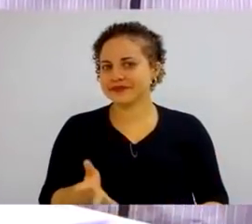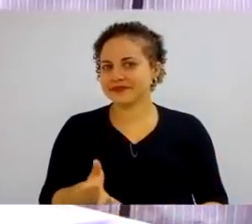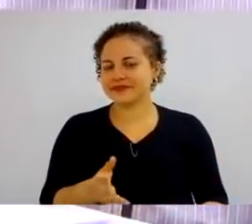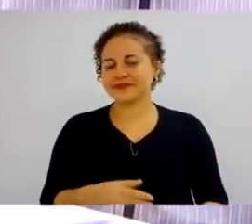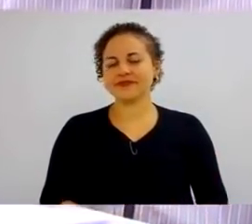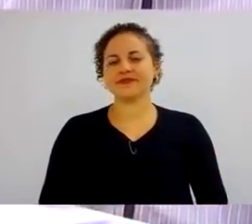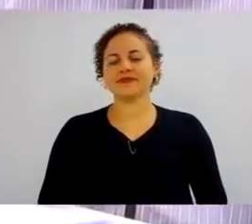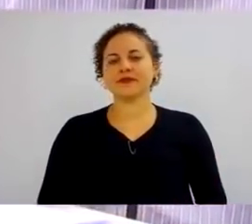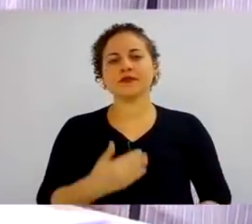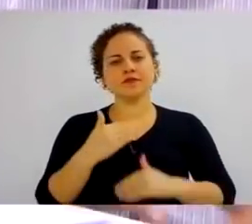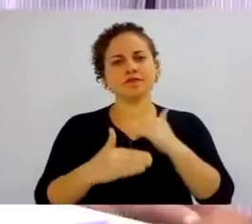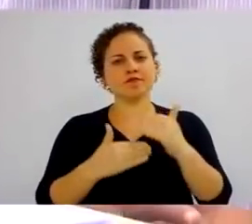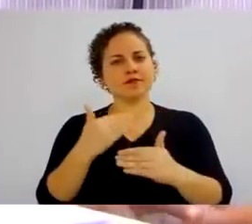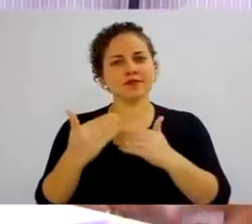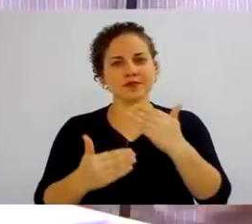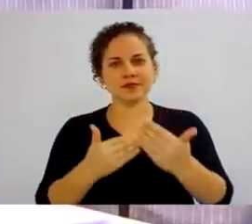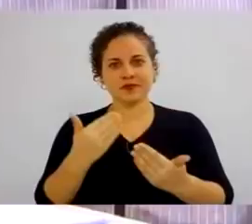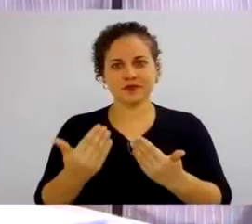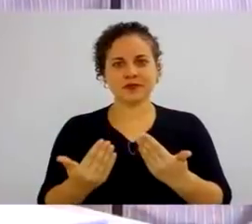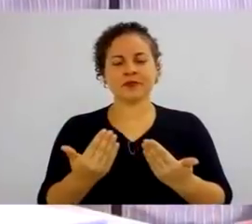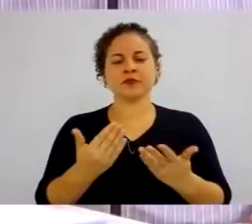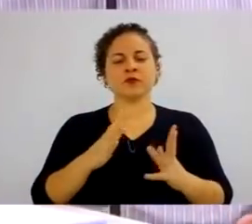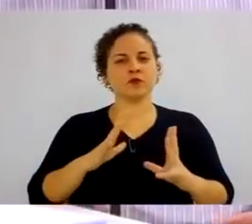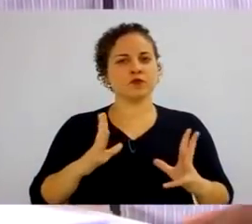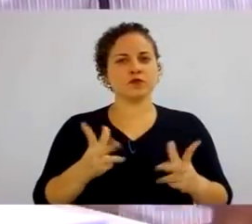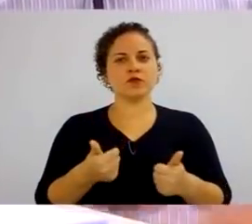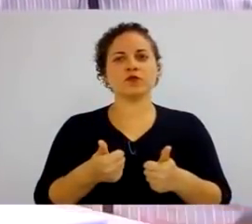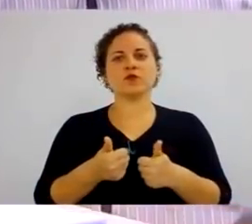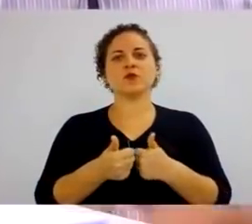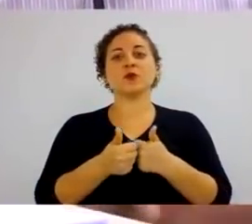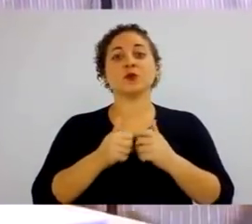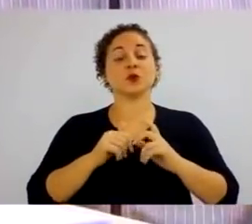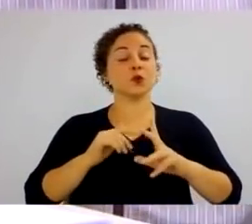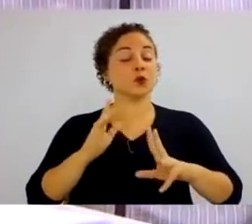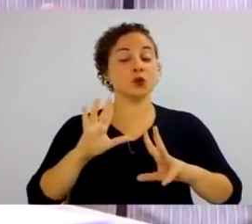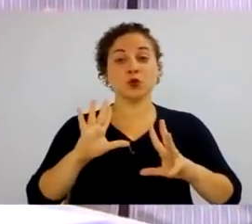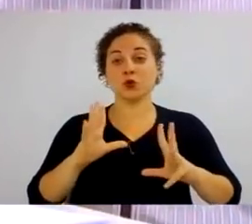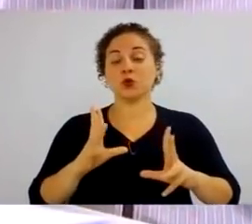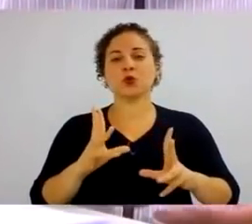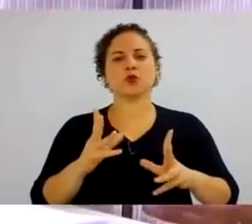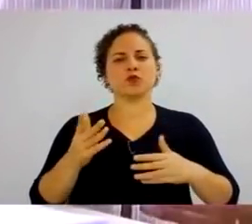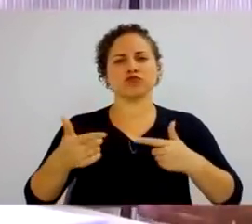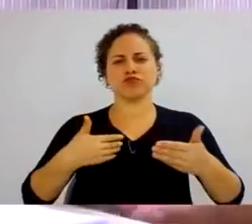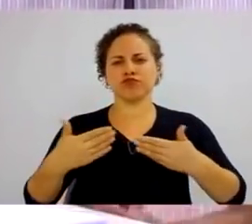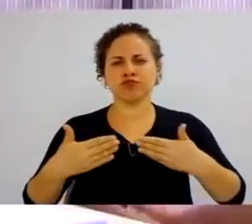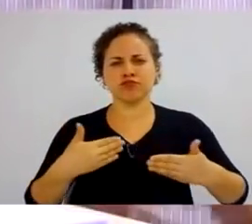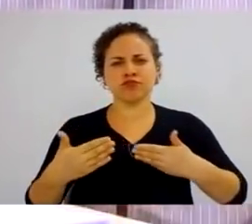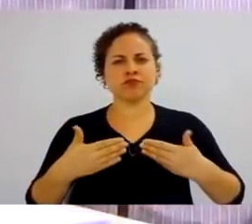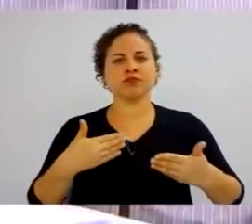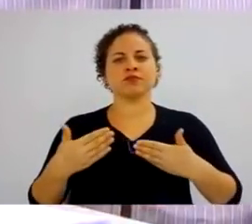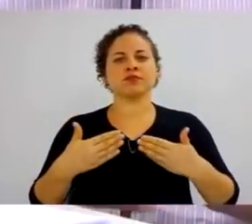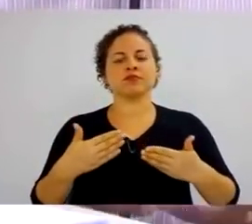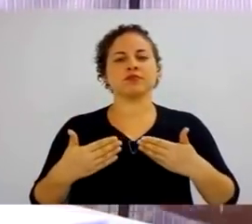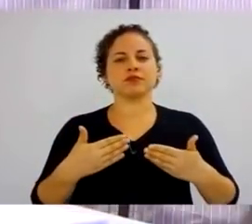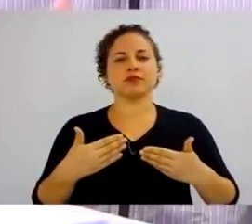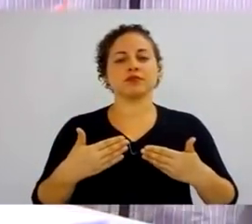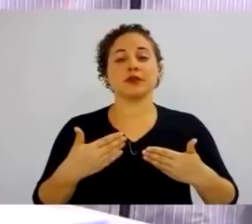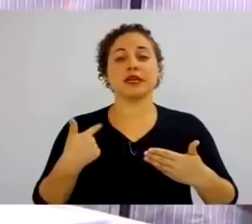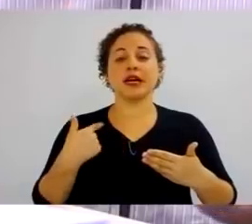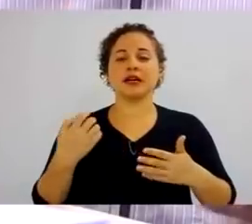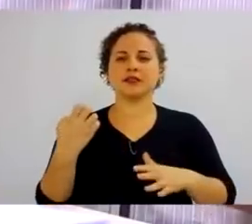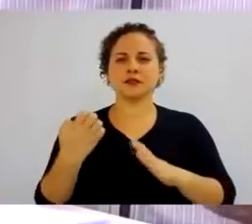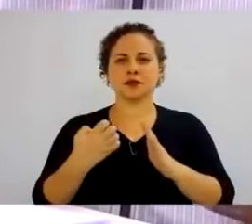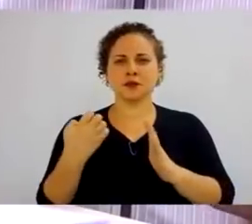Com o passar do tempo, com o mundo globalizado, com o mundo totalmente competitivo, as organizações